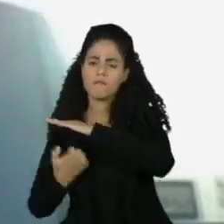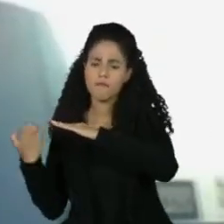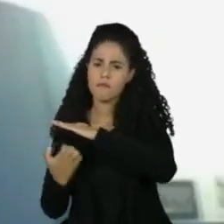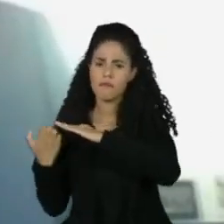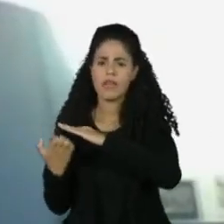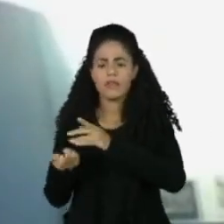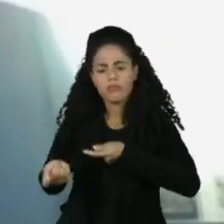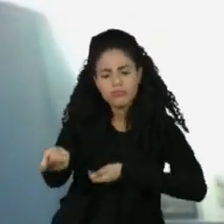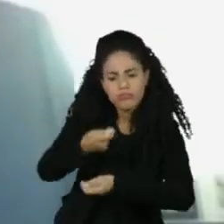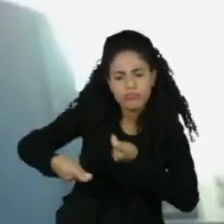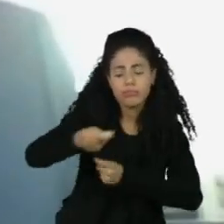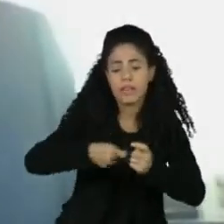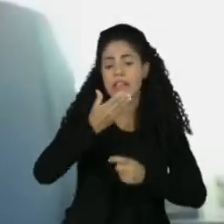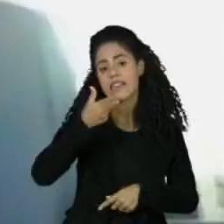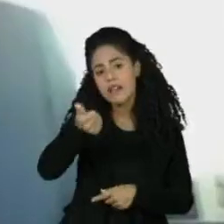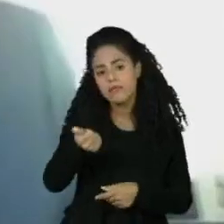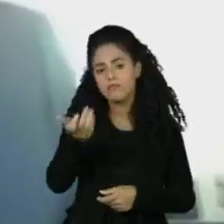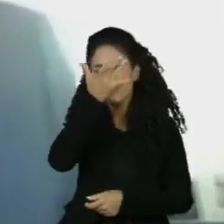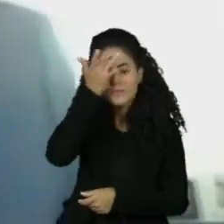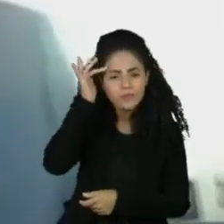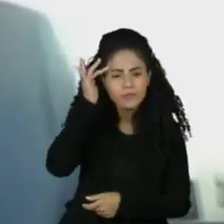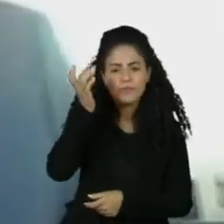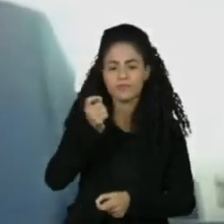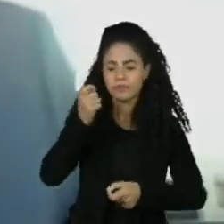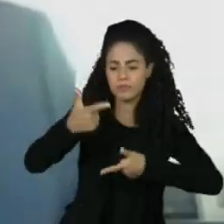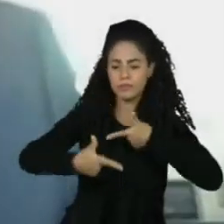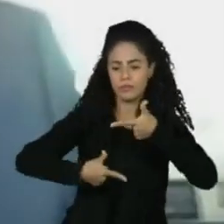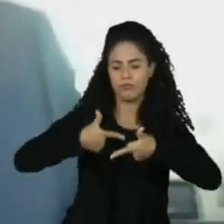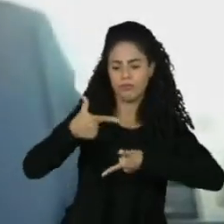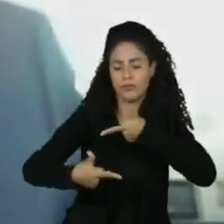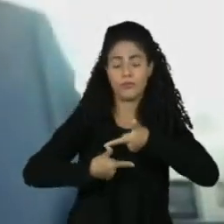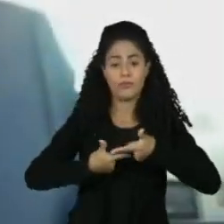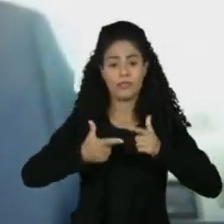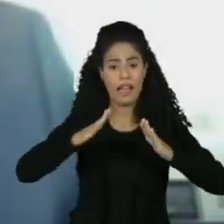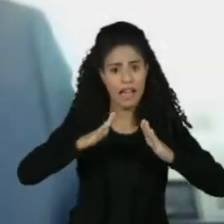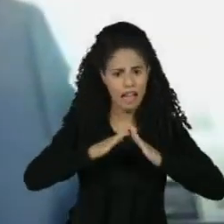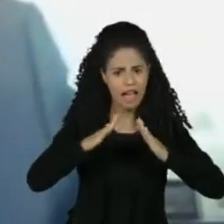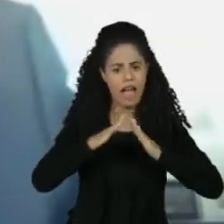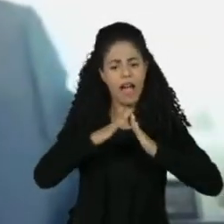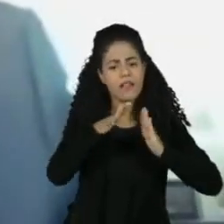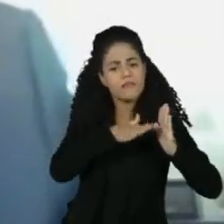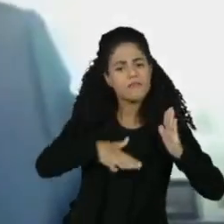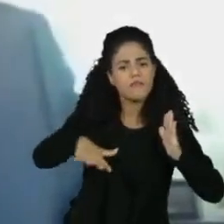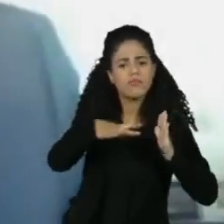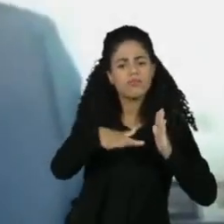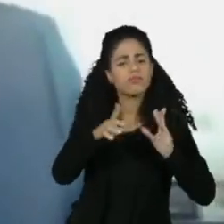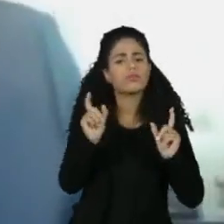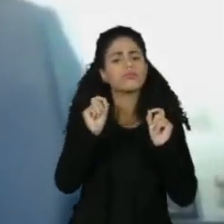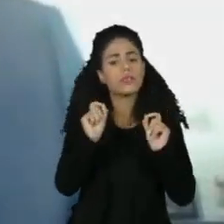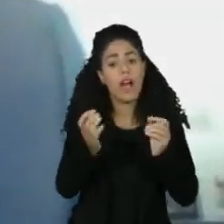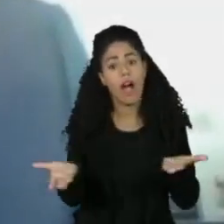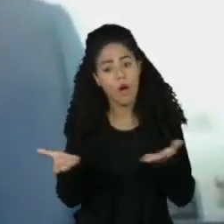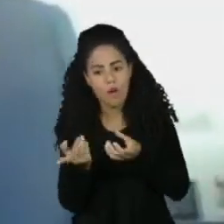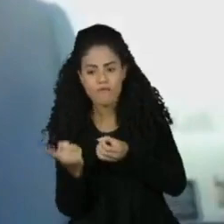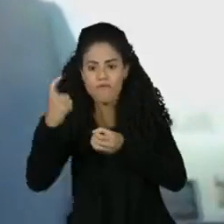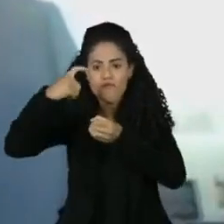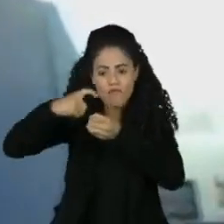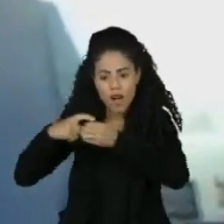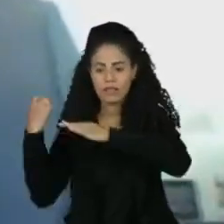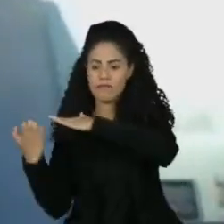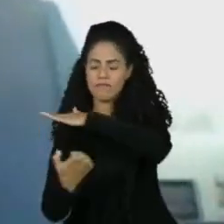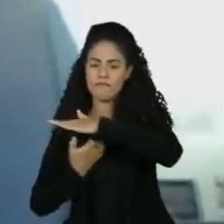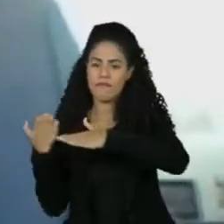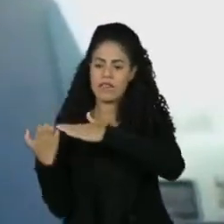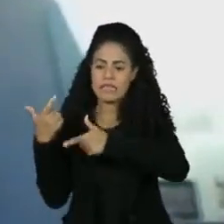ergonomia. Então, as pessoas trabalhando em casa, em um ambiente sem ergonomia, voltando a trabalhar presencial, você espera o quê?